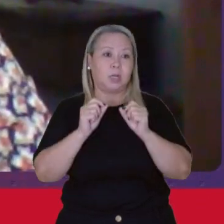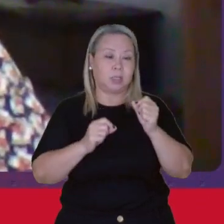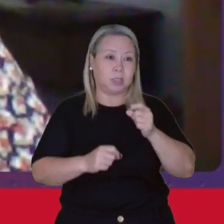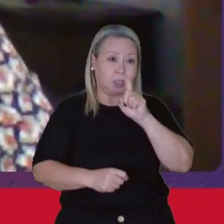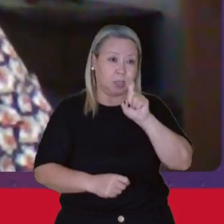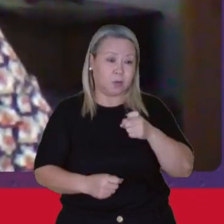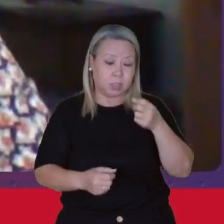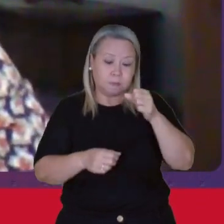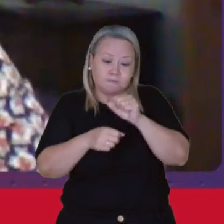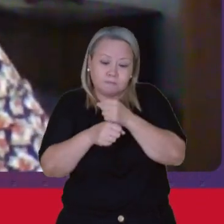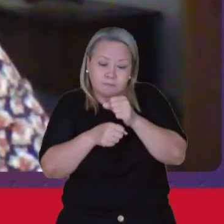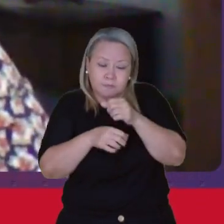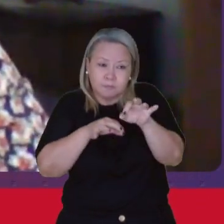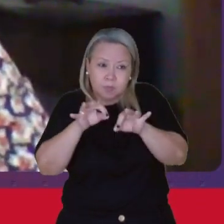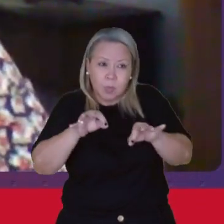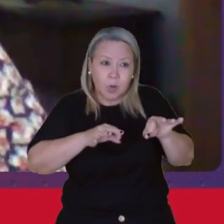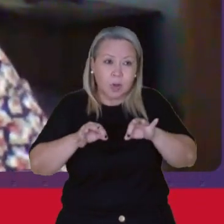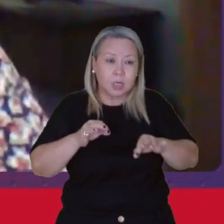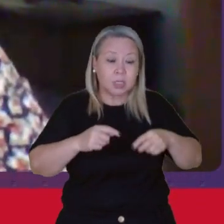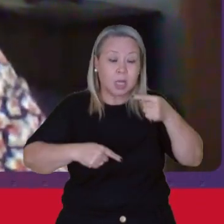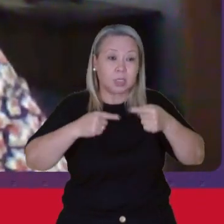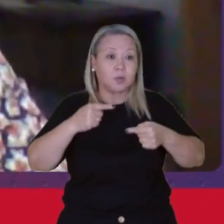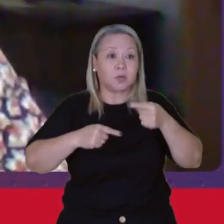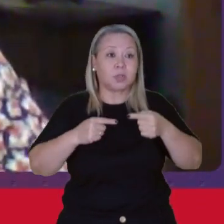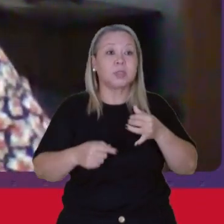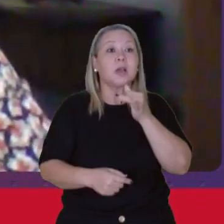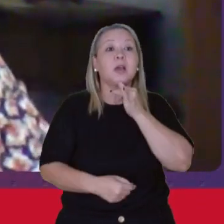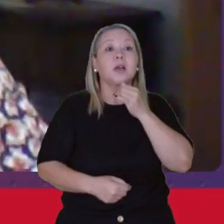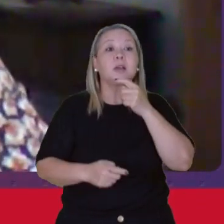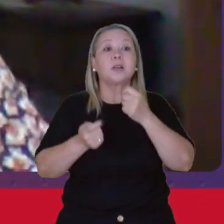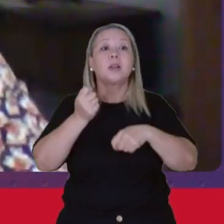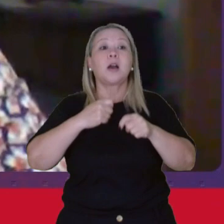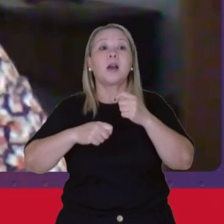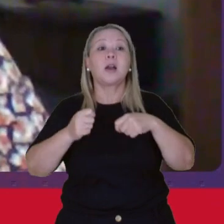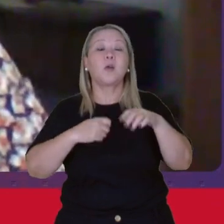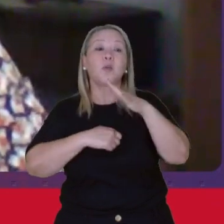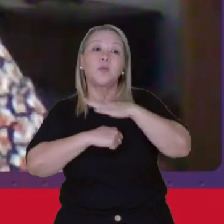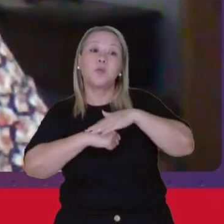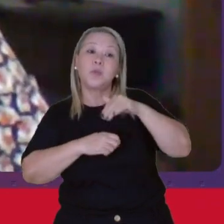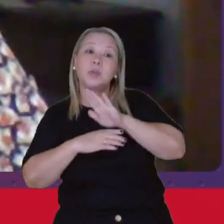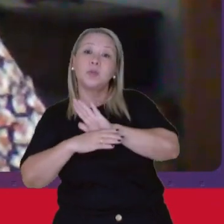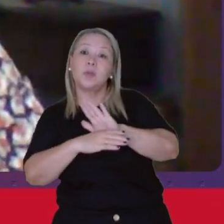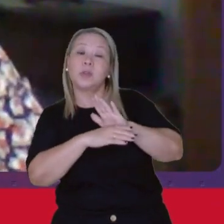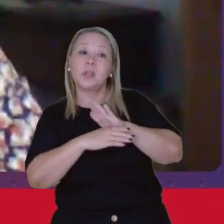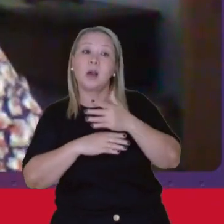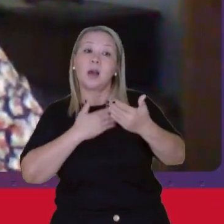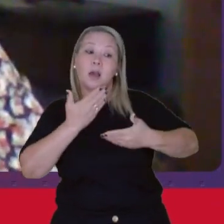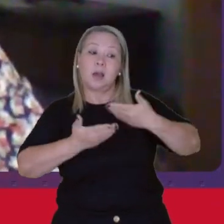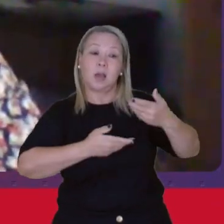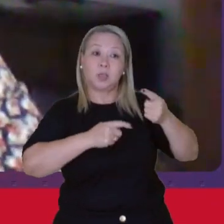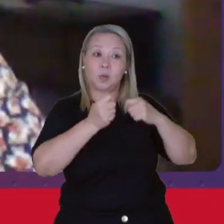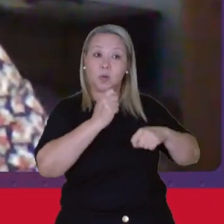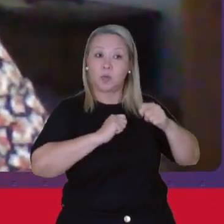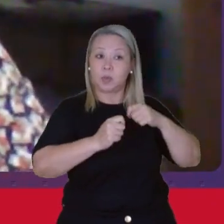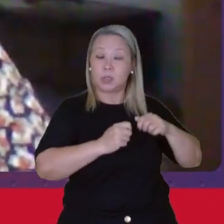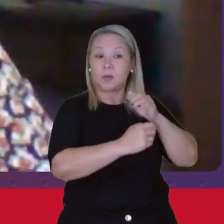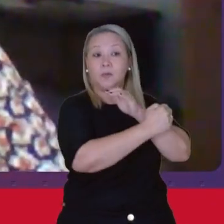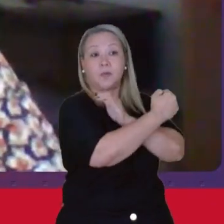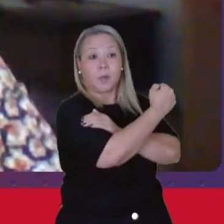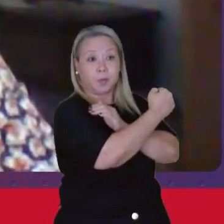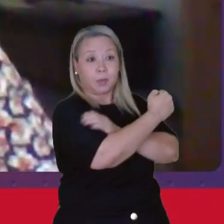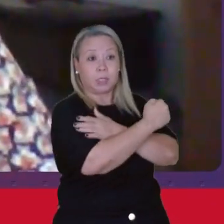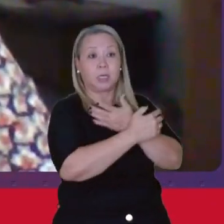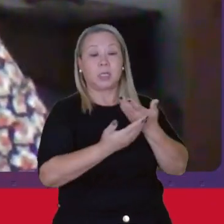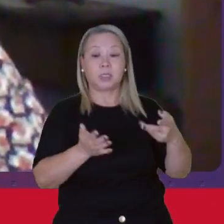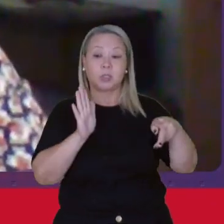Construídas Nesse sentido Por exemplo Na economia solidária Entre as economistas Feministas O